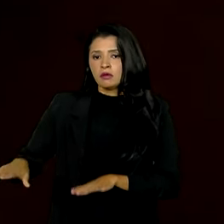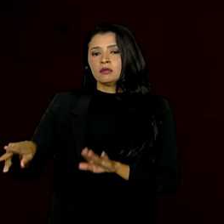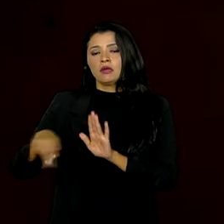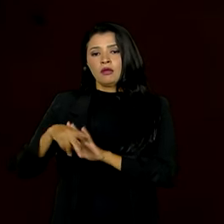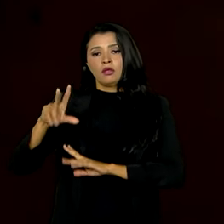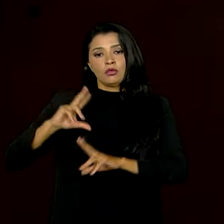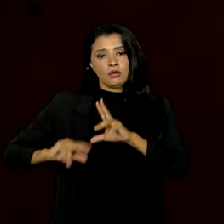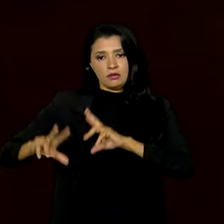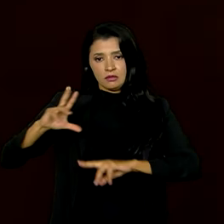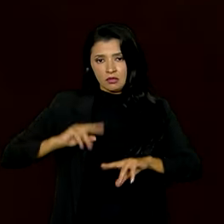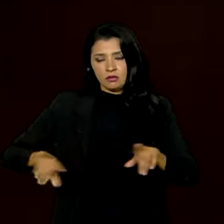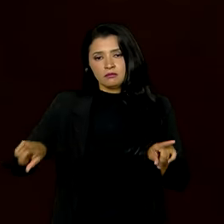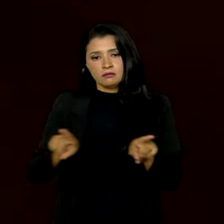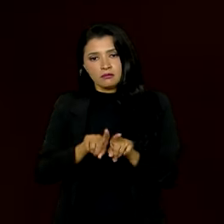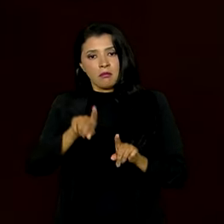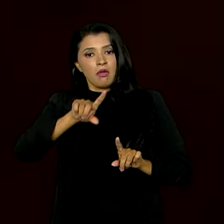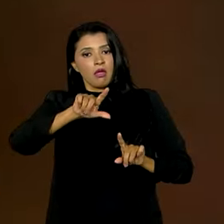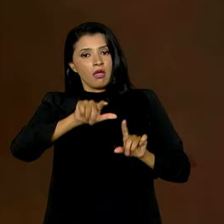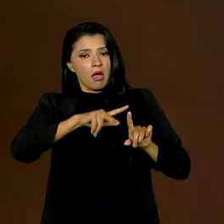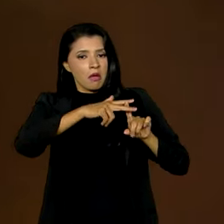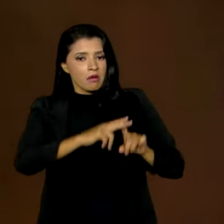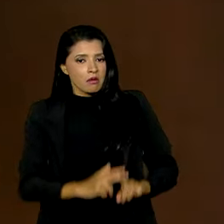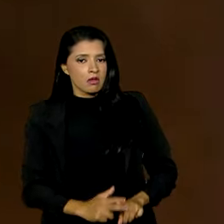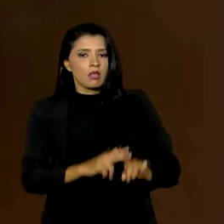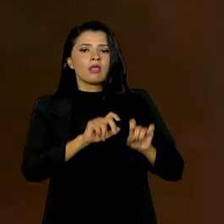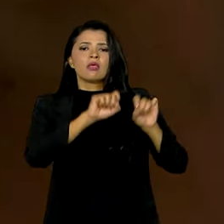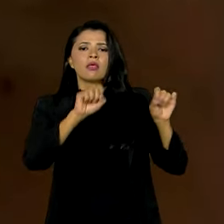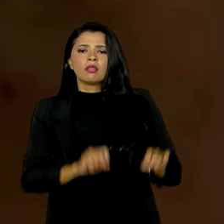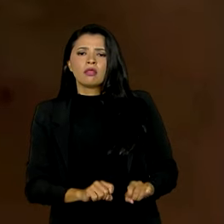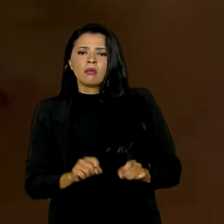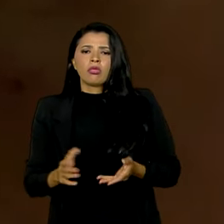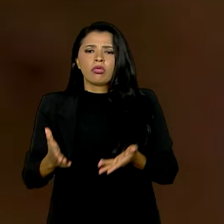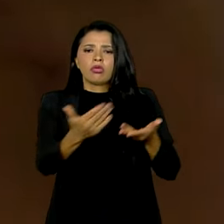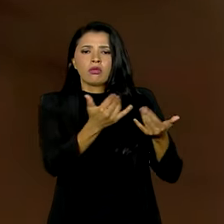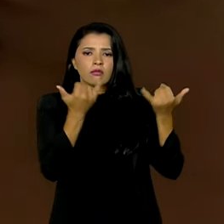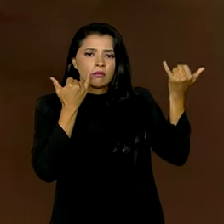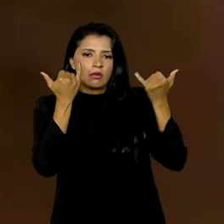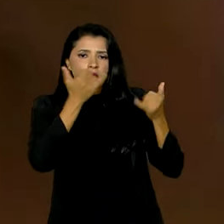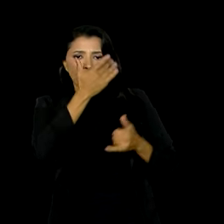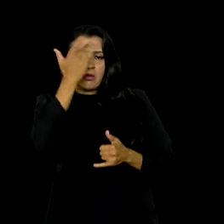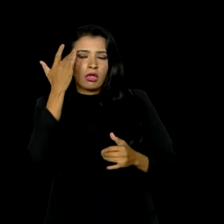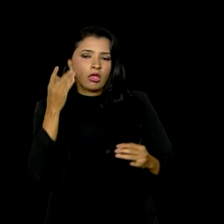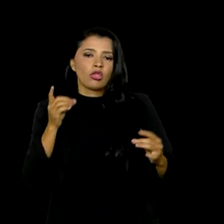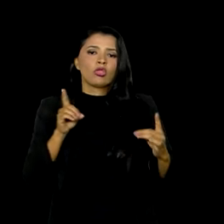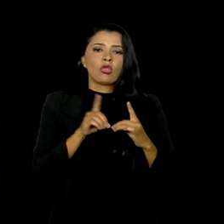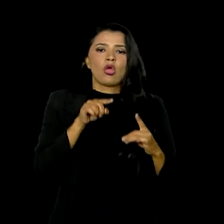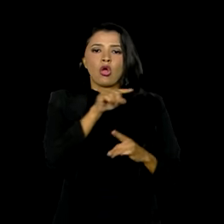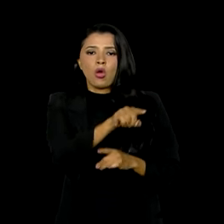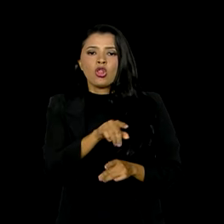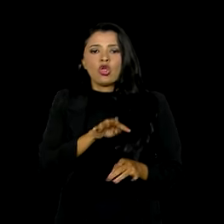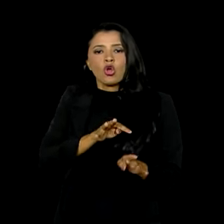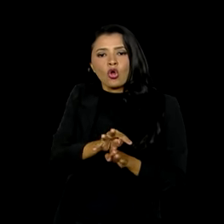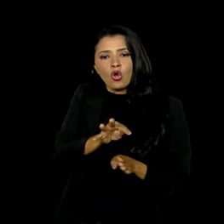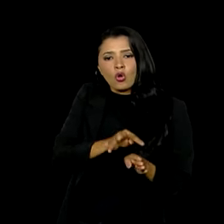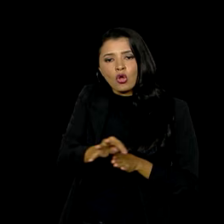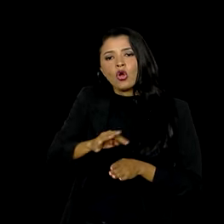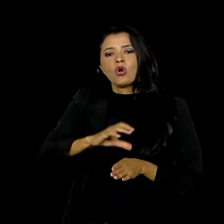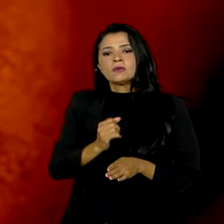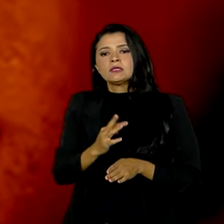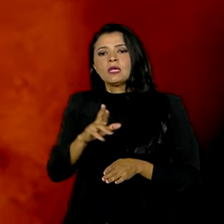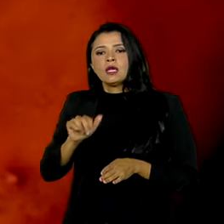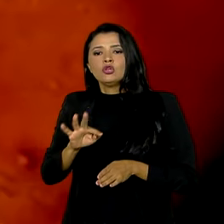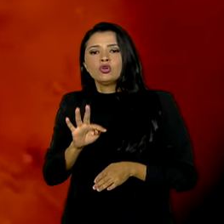entre elas a reformulação do sistema que reúne informações dos que passam por atendimento nos conselhos tutelares